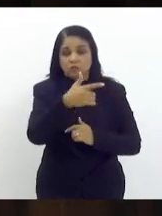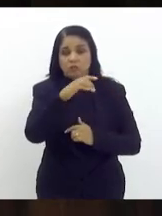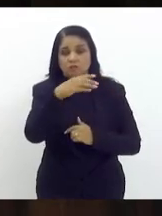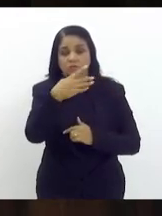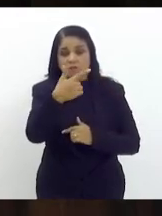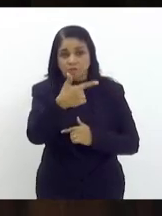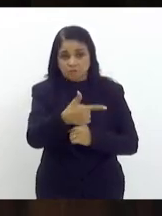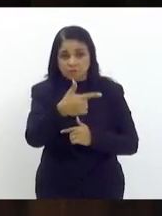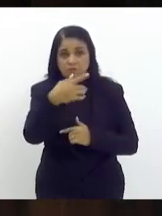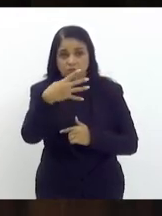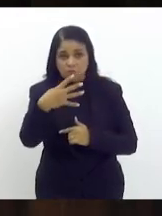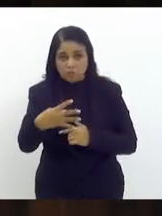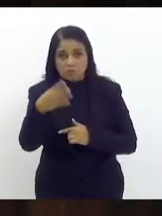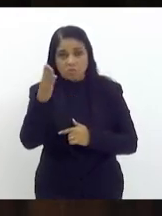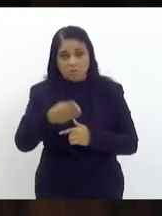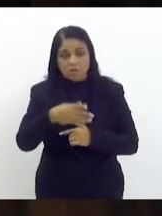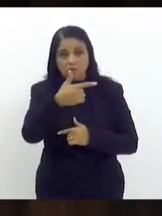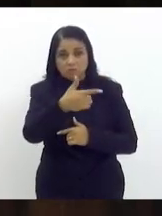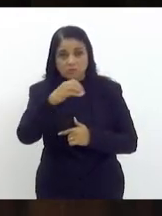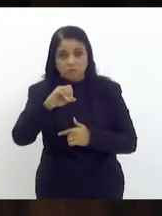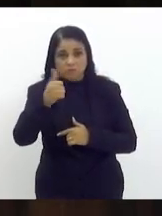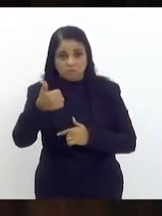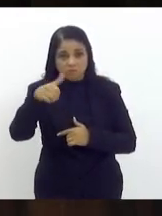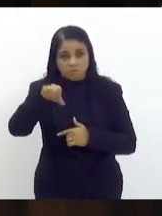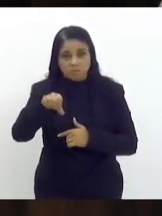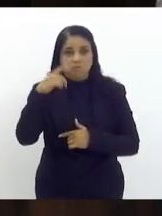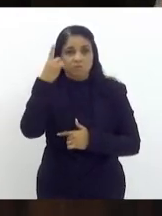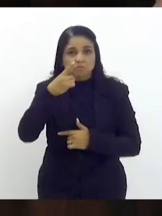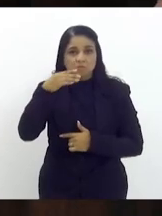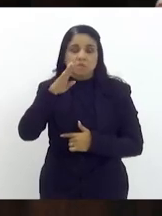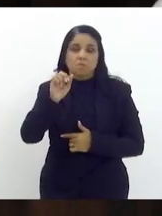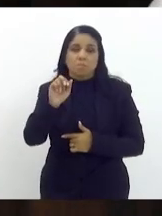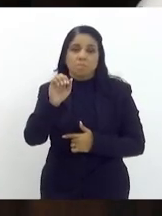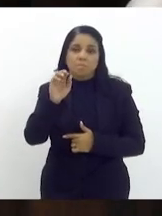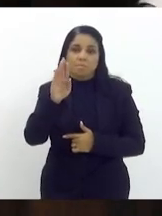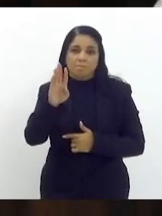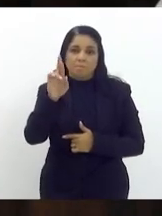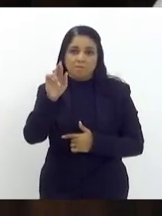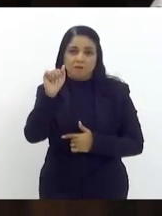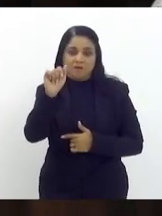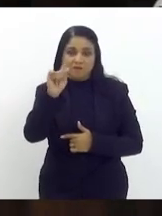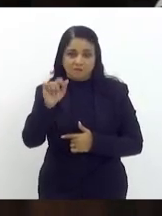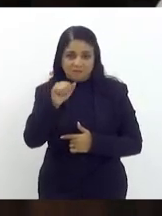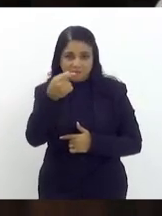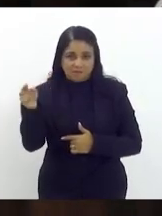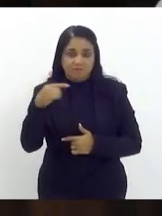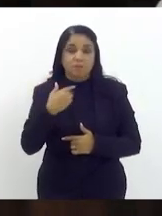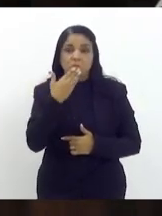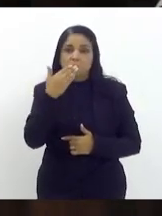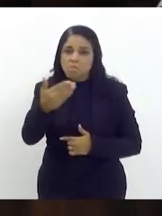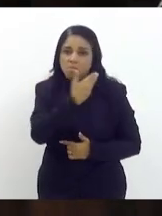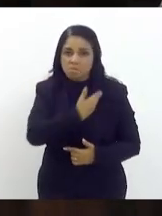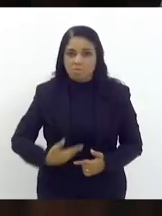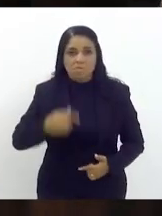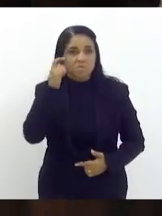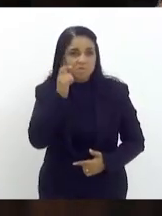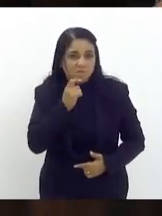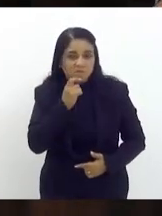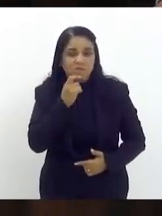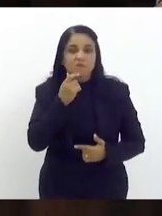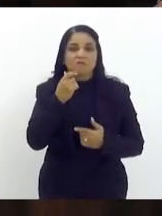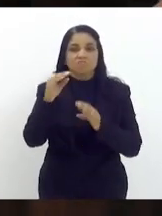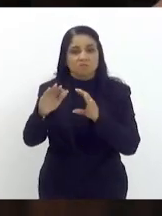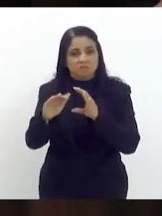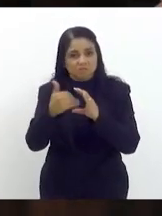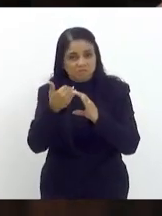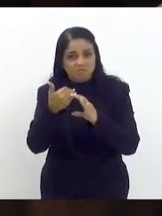224, barra 2019, de autoria do deputado do Brasão, que solicita o excelentíssimo senhor governador do Estado do Rio de Janeiro o envio